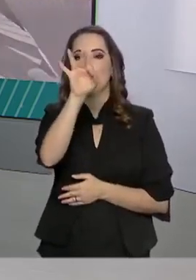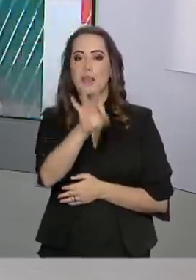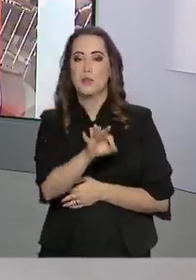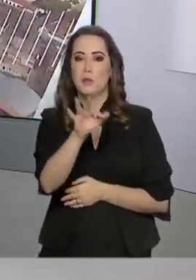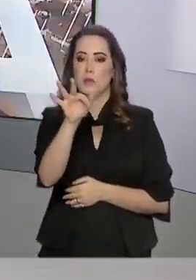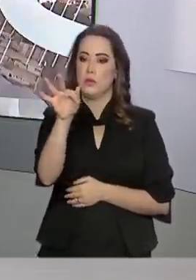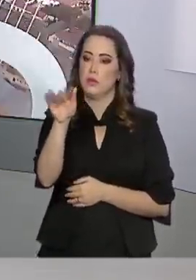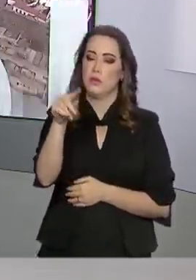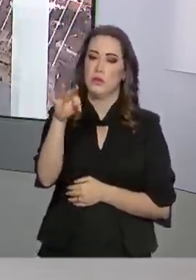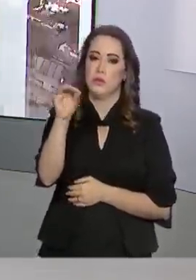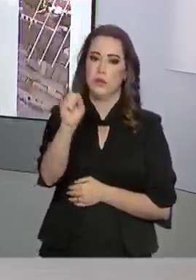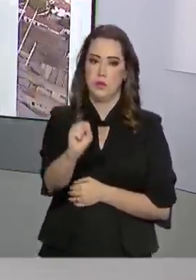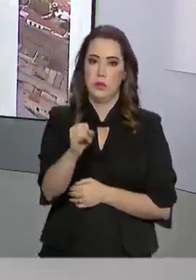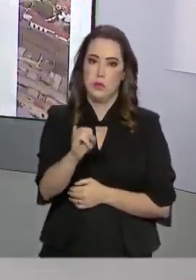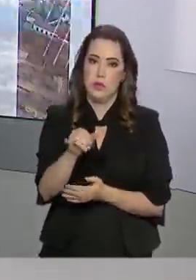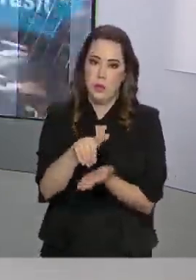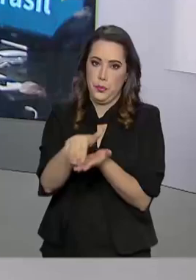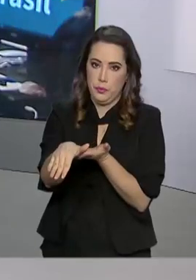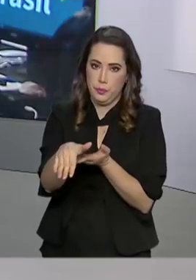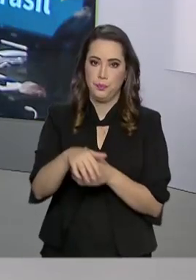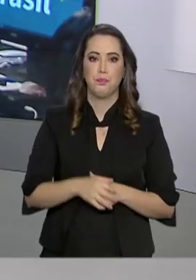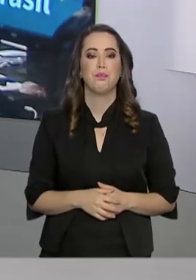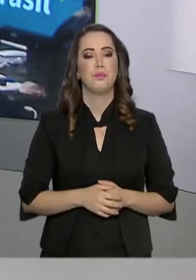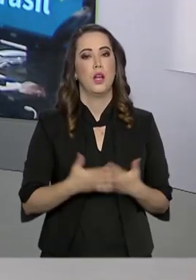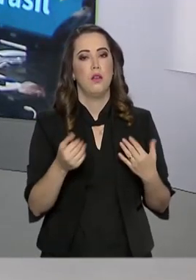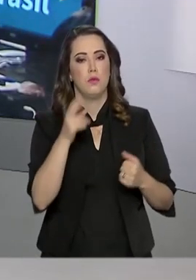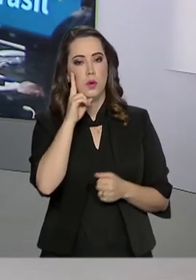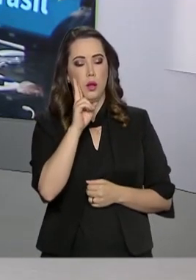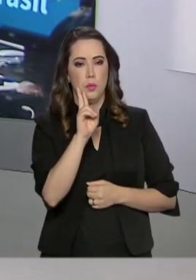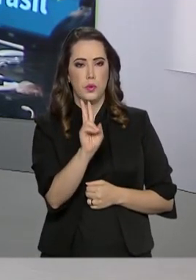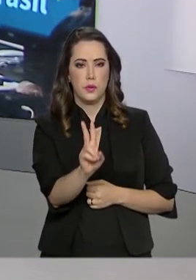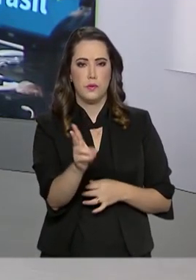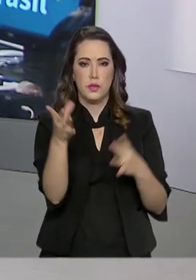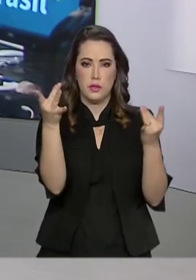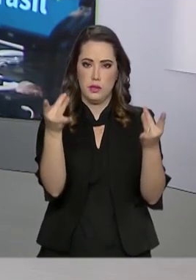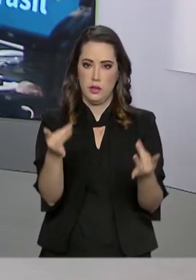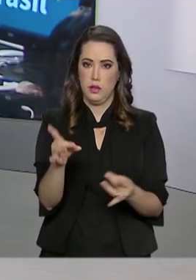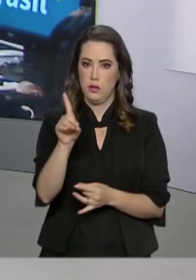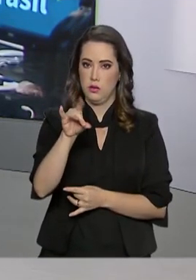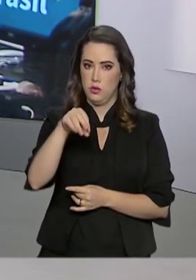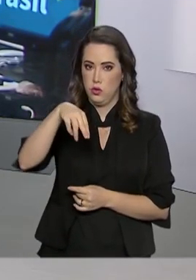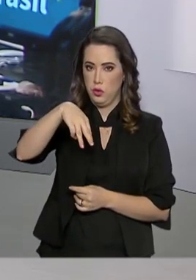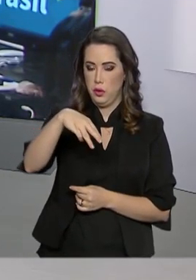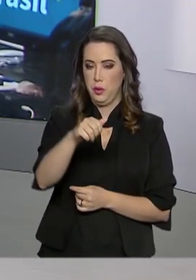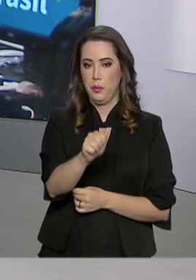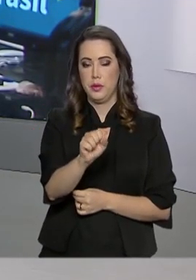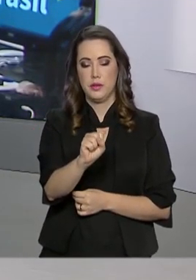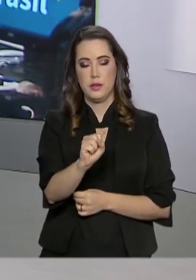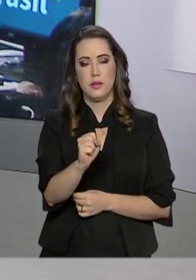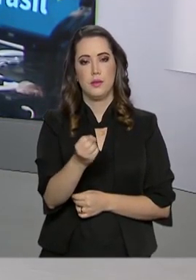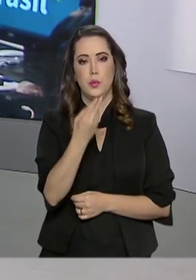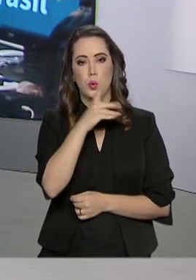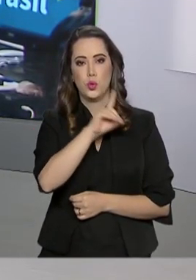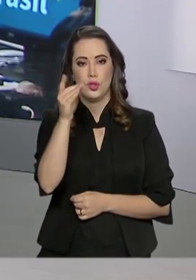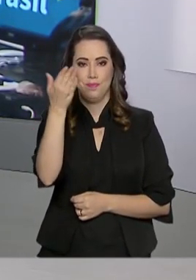demissão sem justa causa. Vamos então até São Paulo saber todos os detalhes com Dimas Soudi. Bom dia, Dimas.